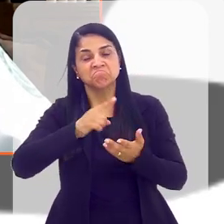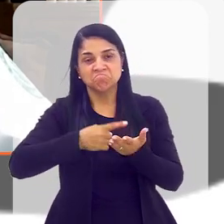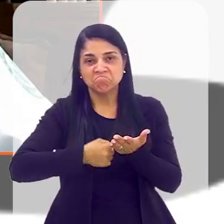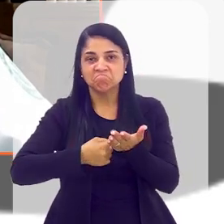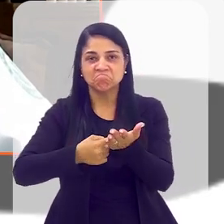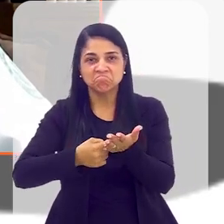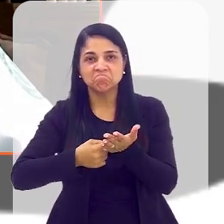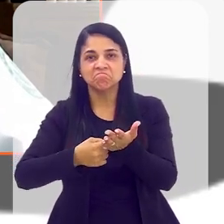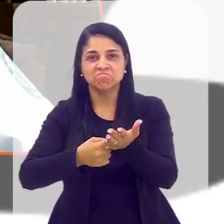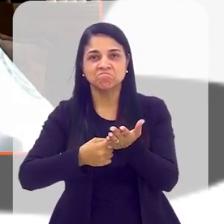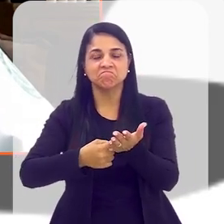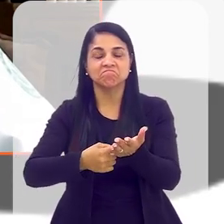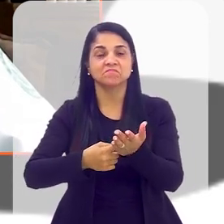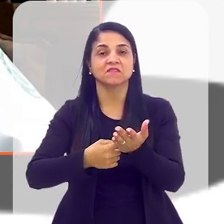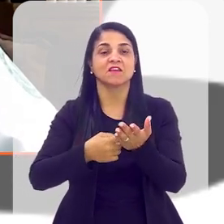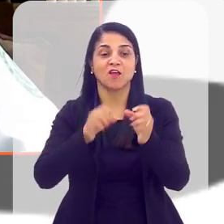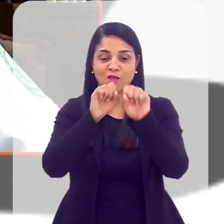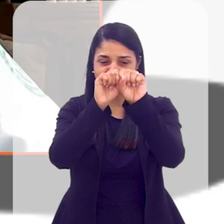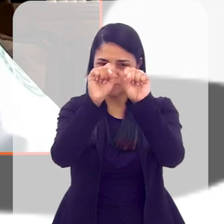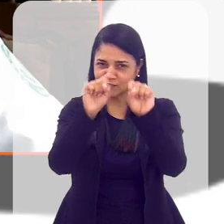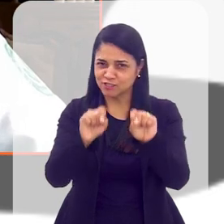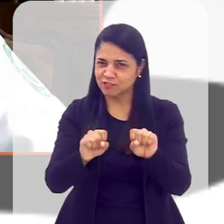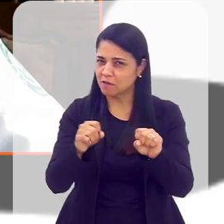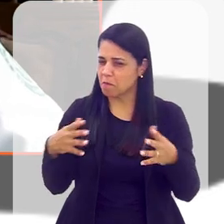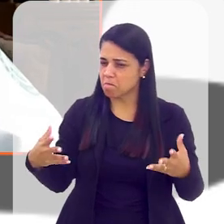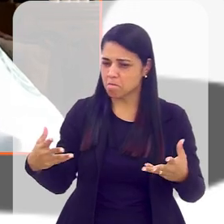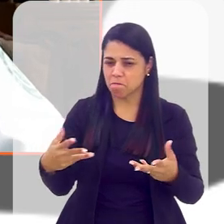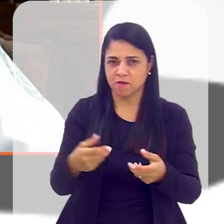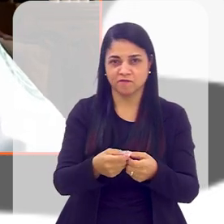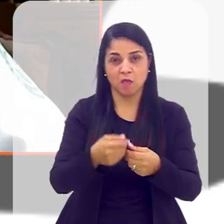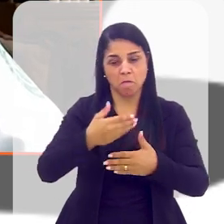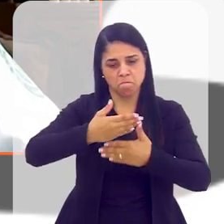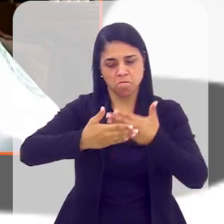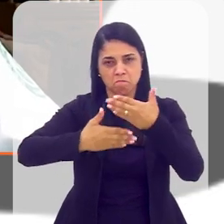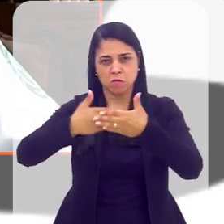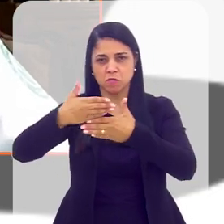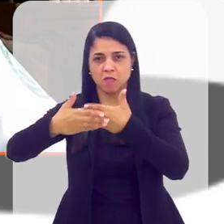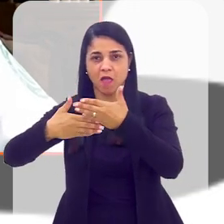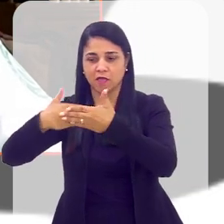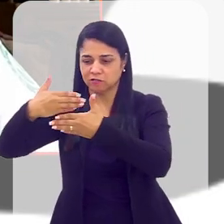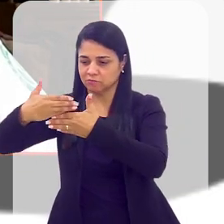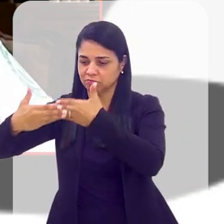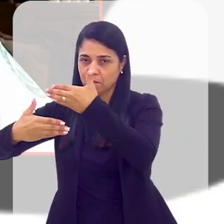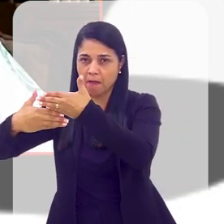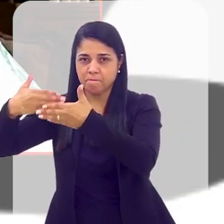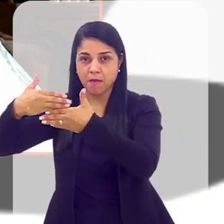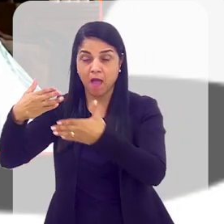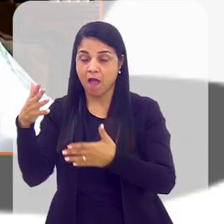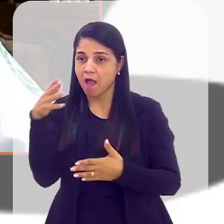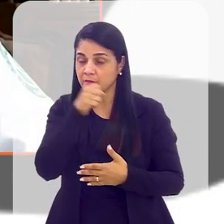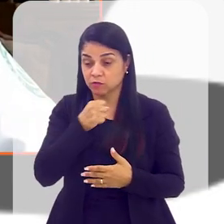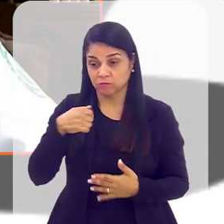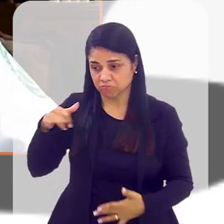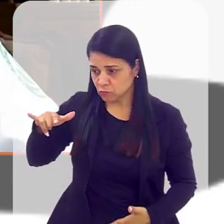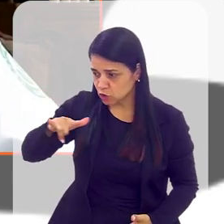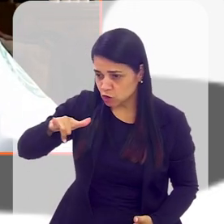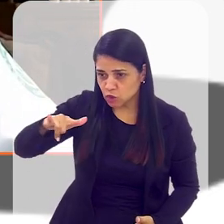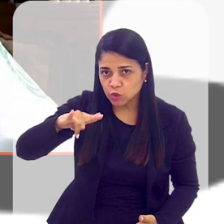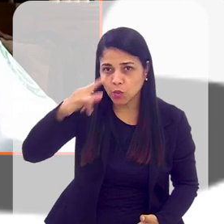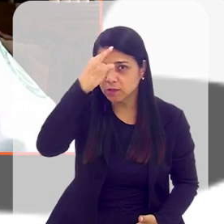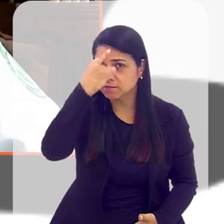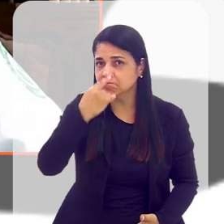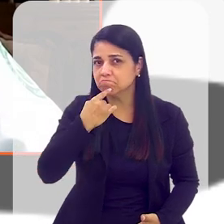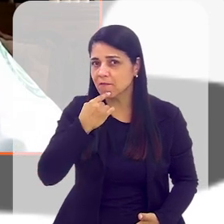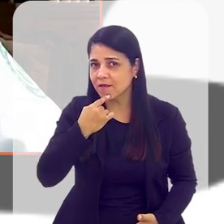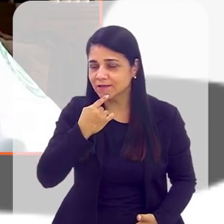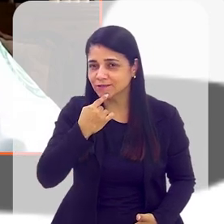conseguiu cumprir, graças ao sistema, porque a montagem foi muito rápida. As imagens que a gente olha, que a gente